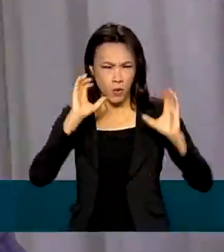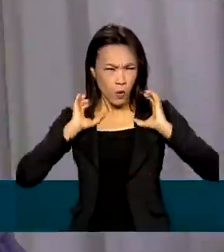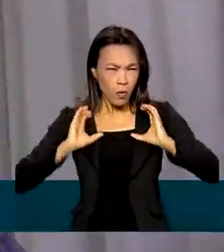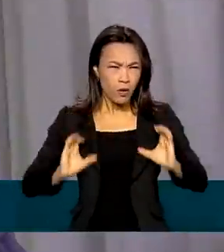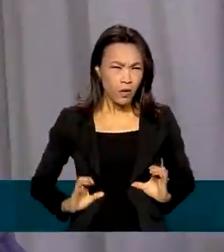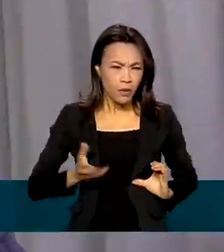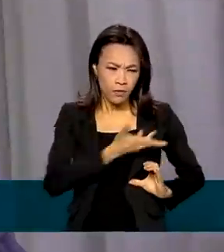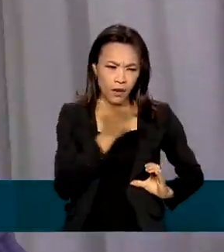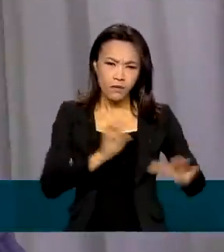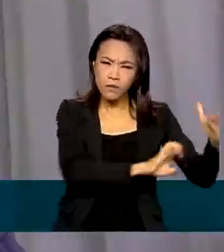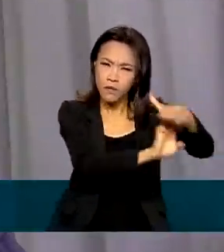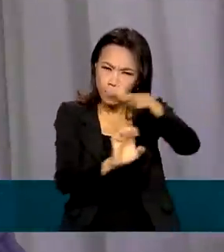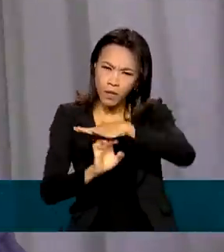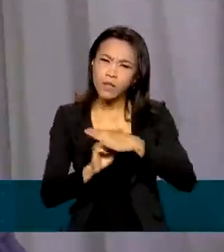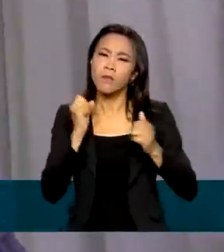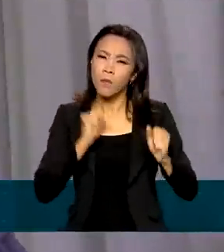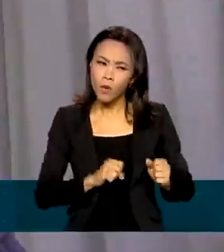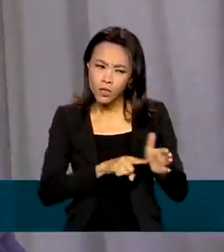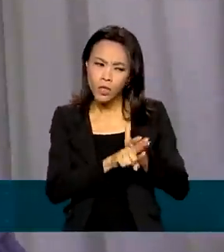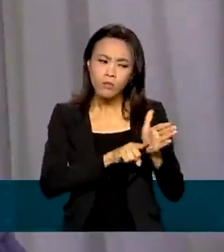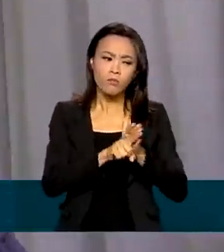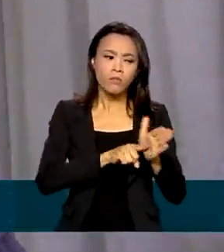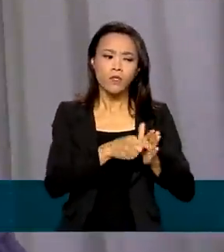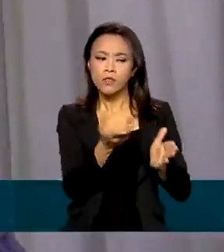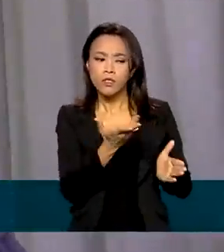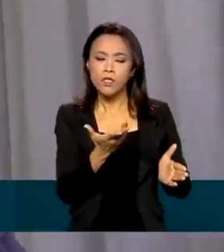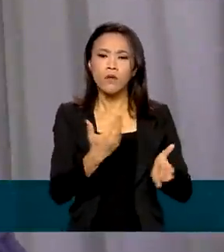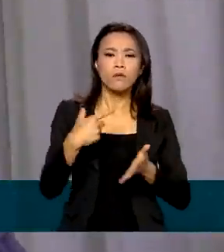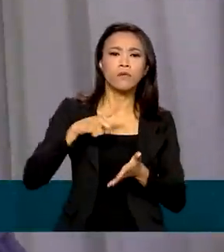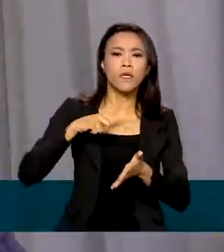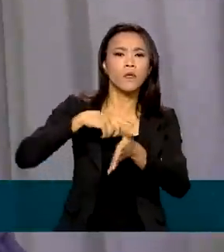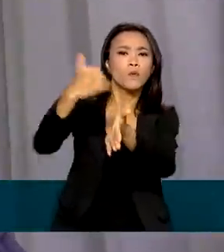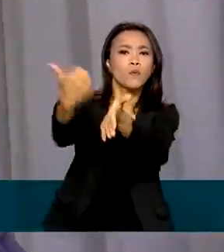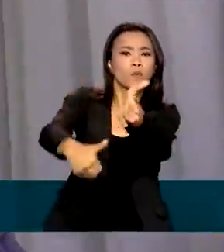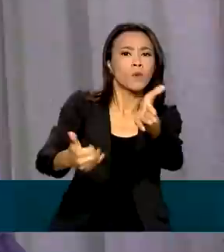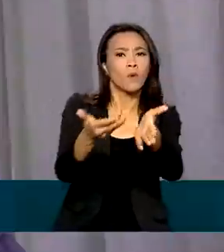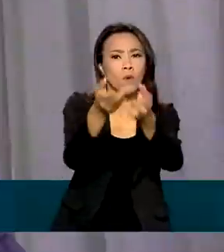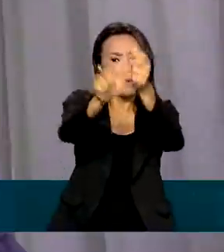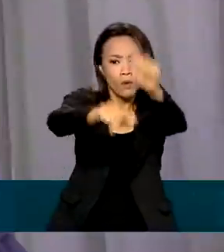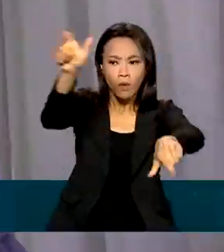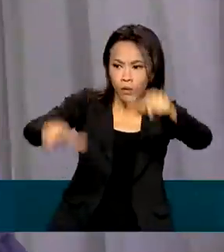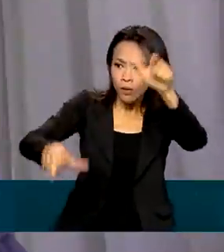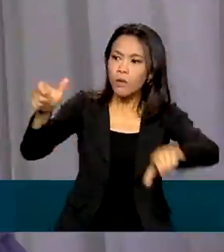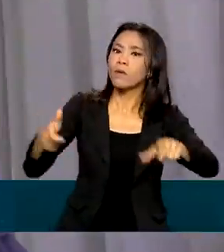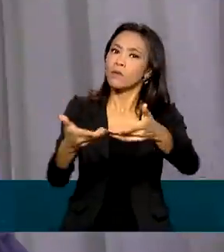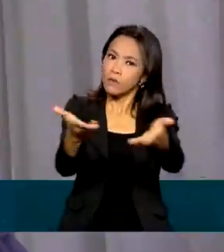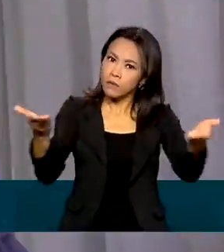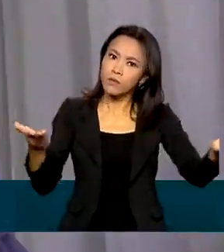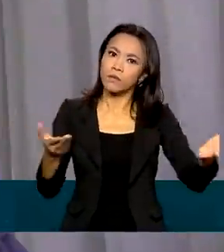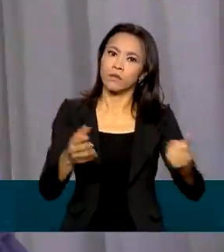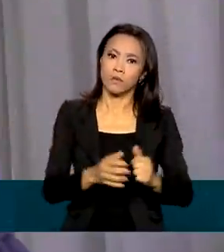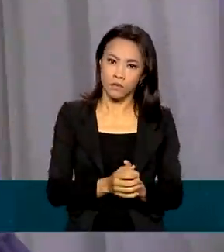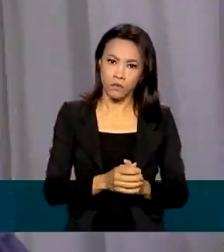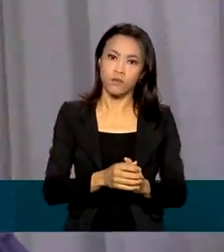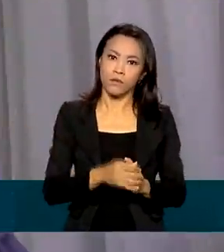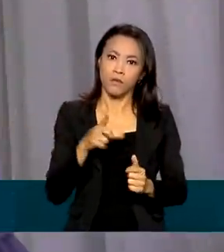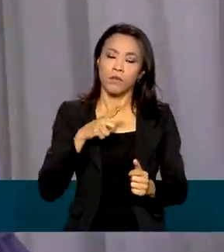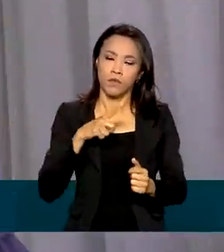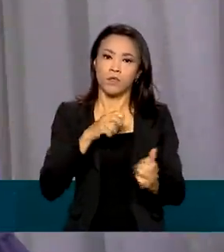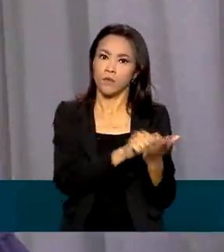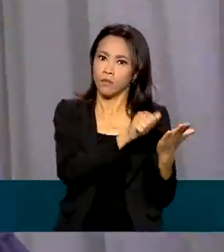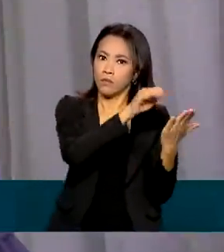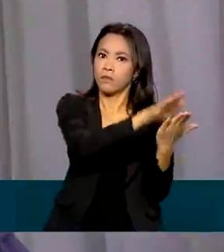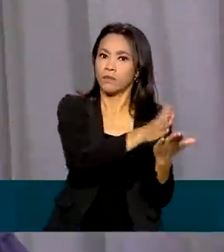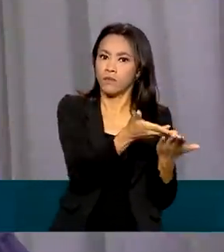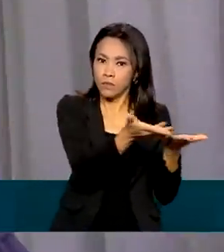de não repassar o valor como uma conduta abusiva contra o consumidor. E aí também gerar,